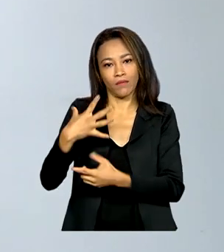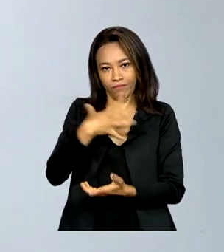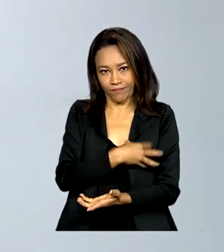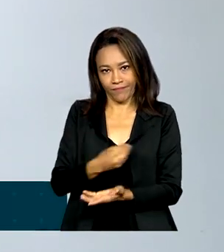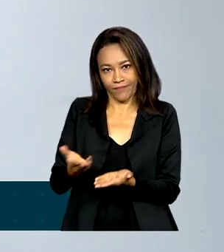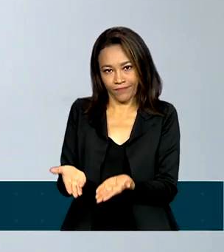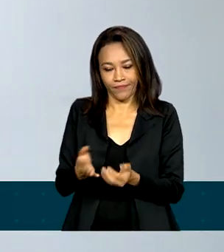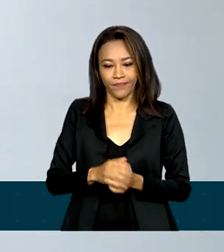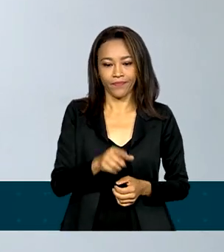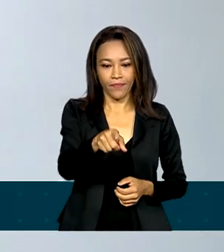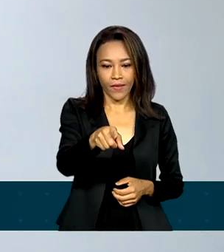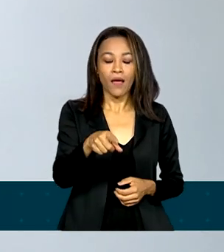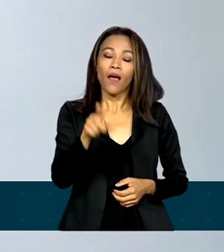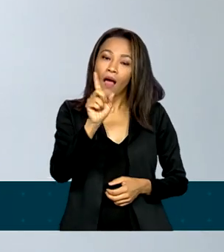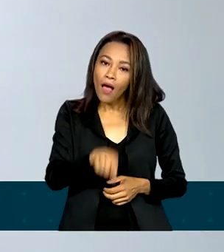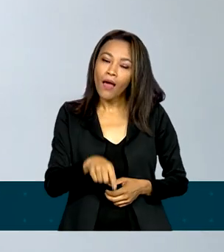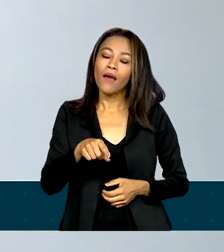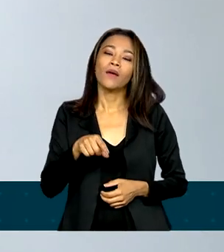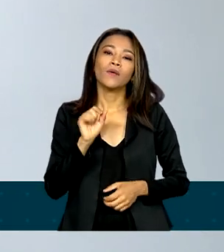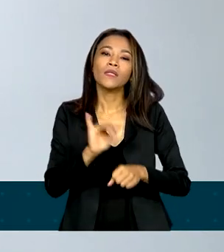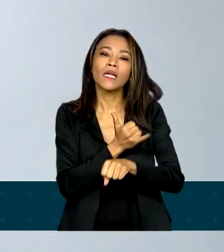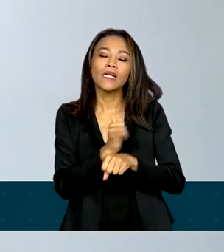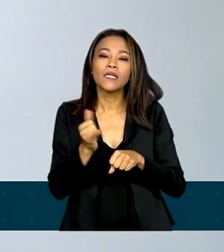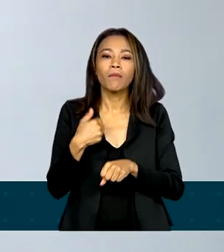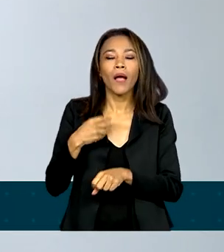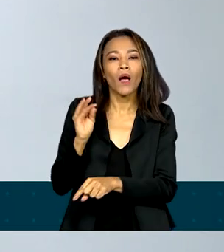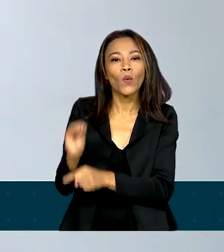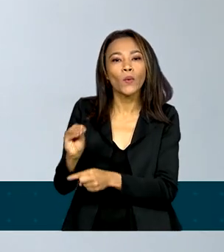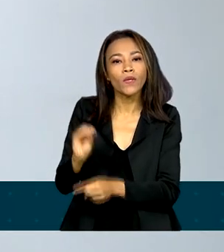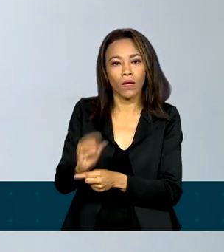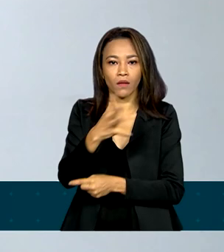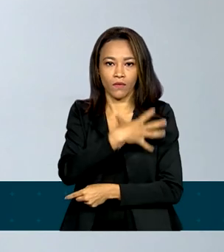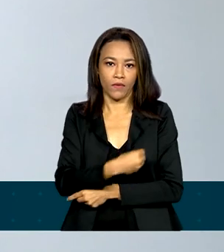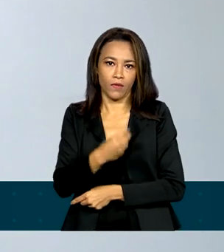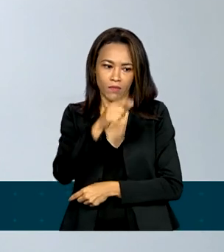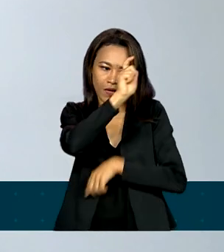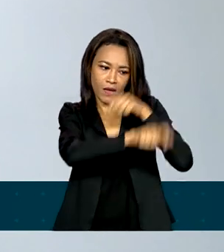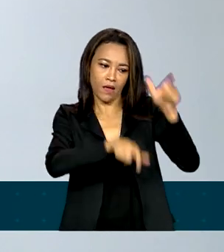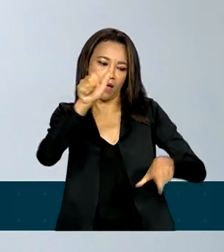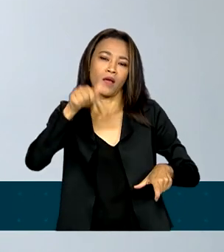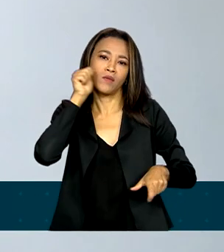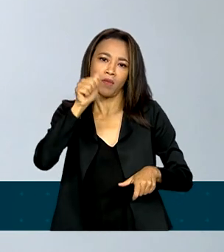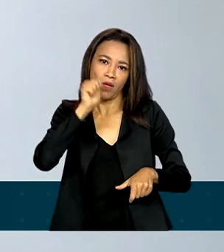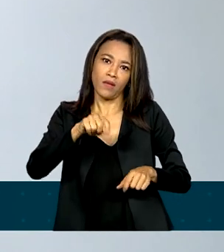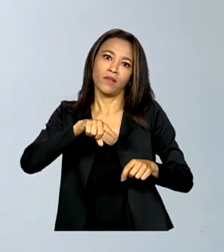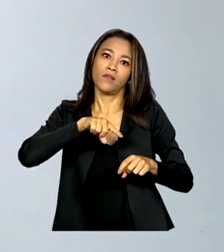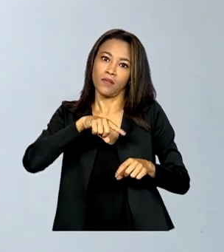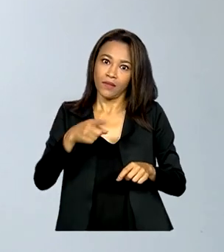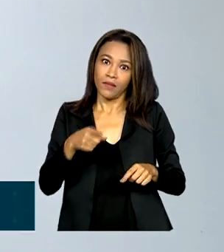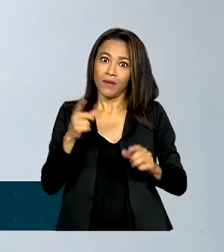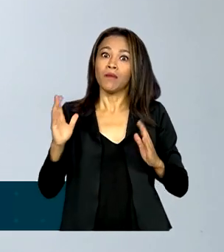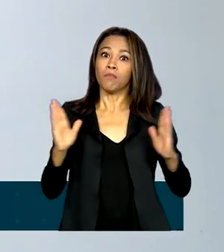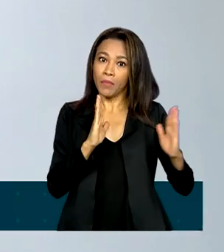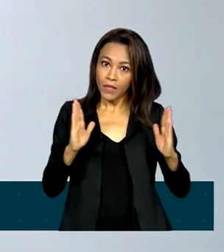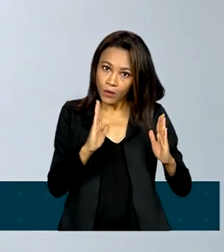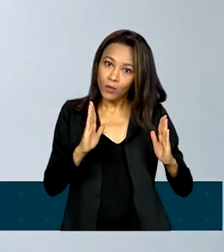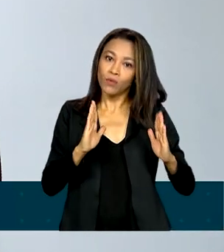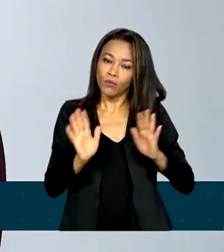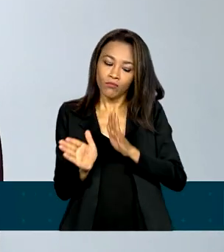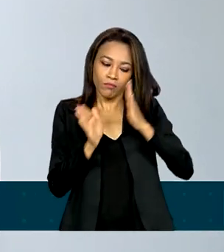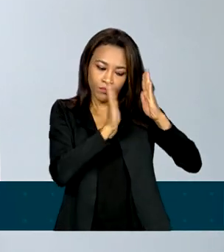cuidando para que as atletas possam passar por esse período e